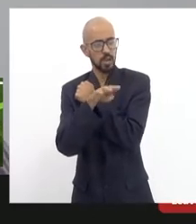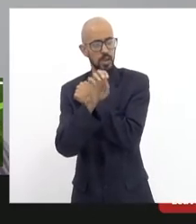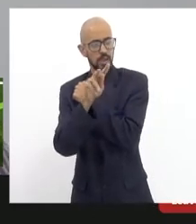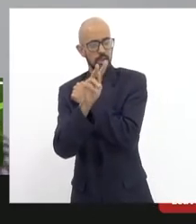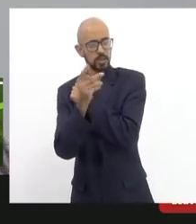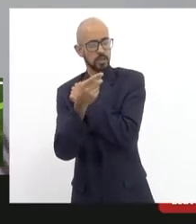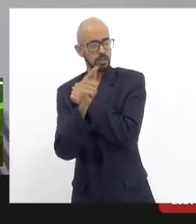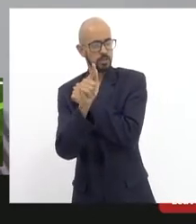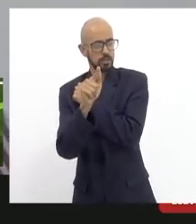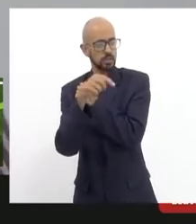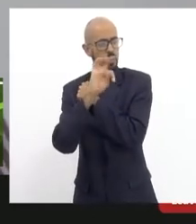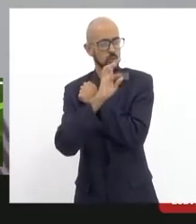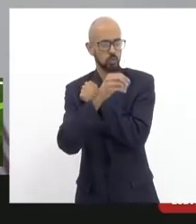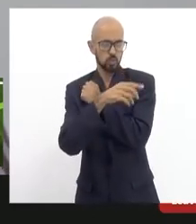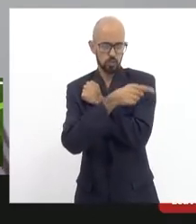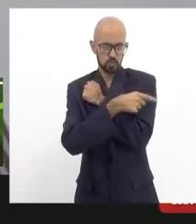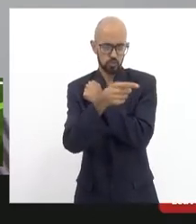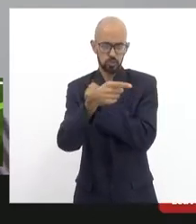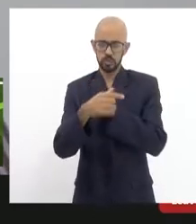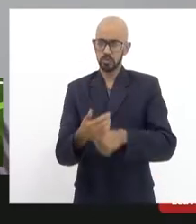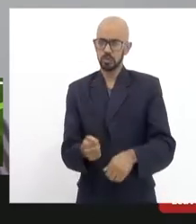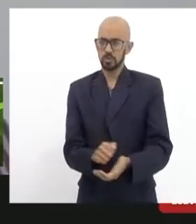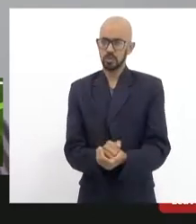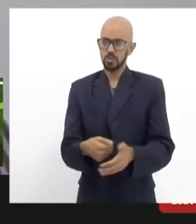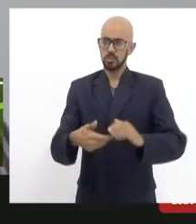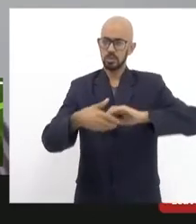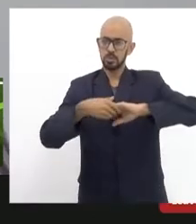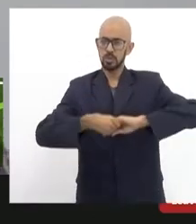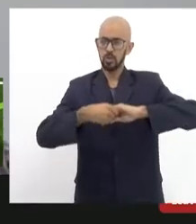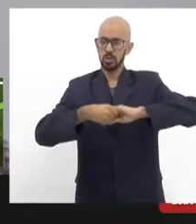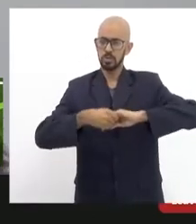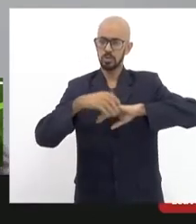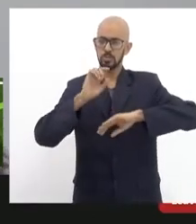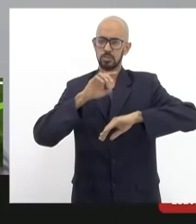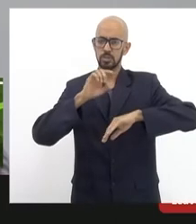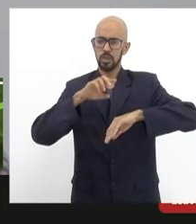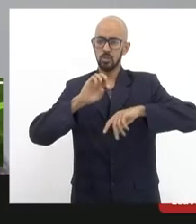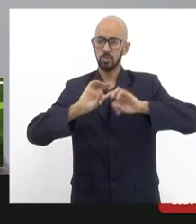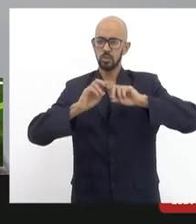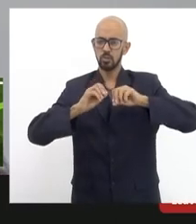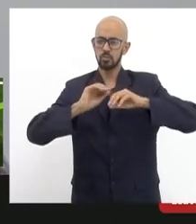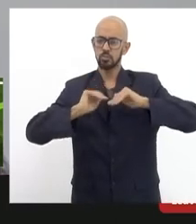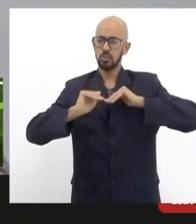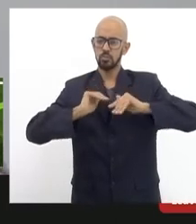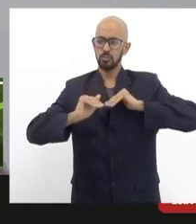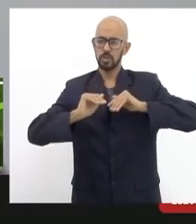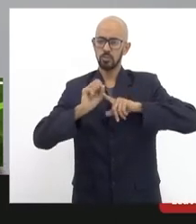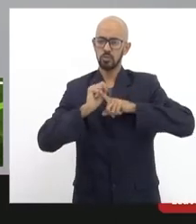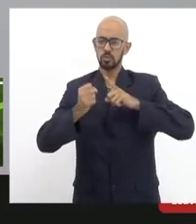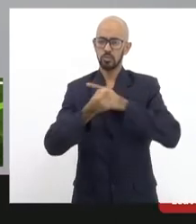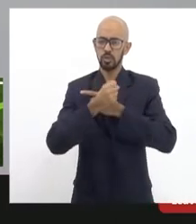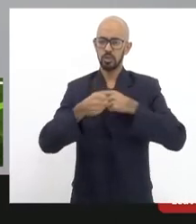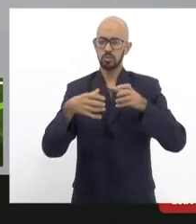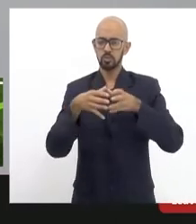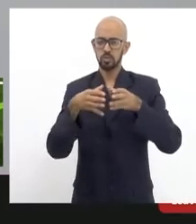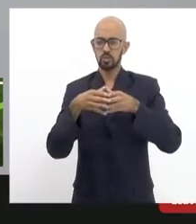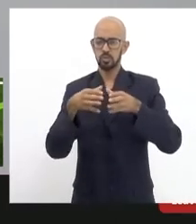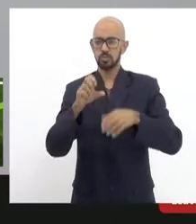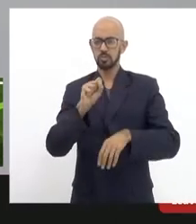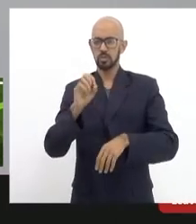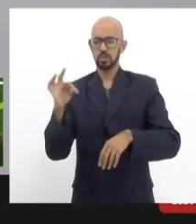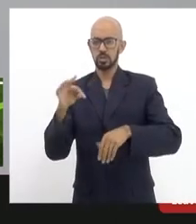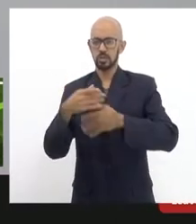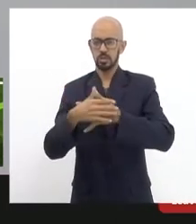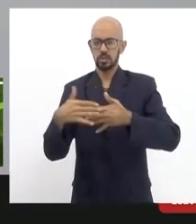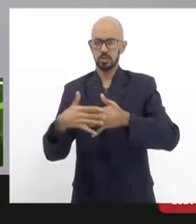já passaram por aqui fazer uma saudação muito especial aos movimentos sociais aos coletivos de Santa Tereza representados